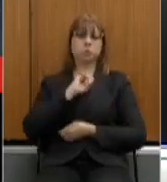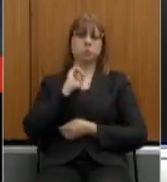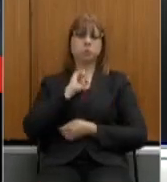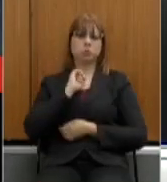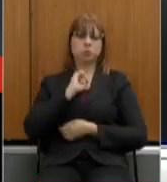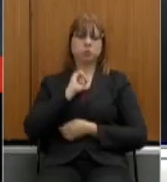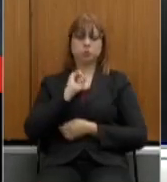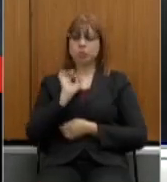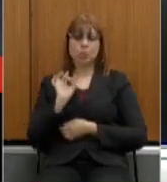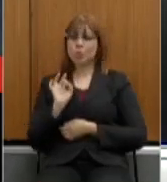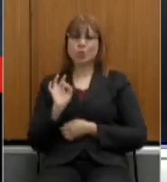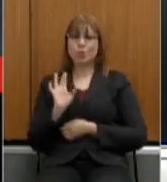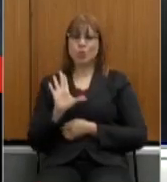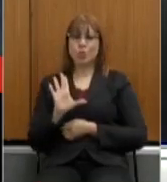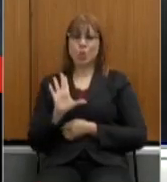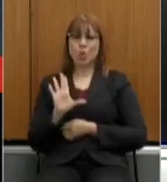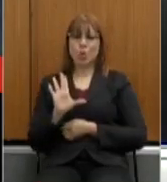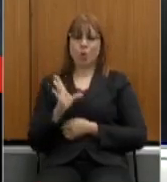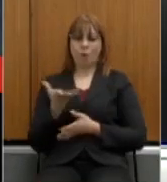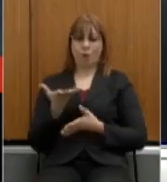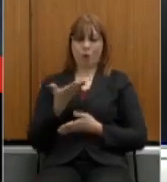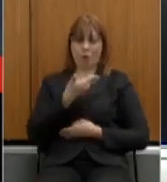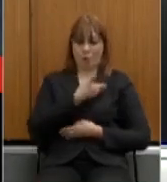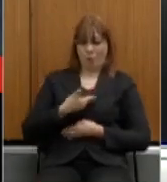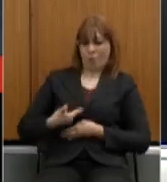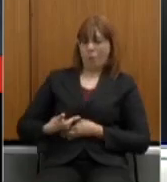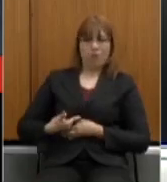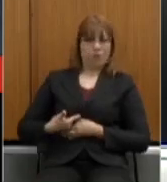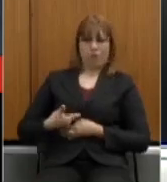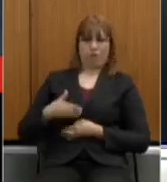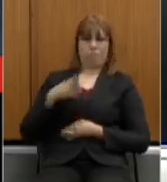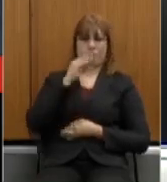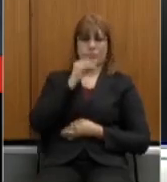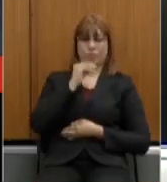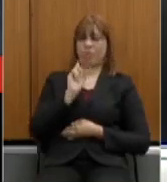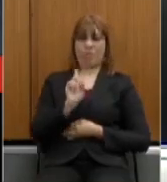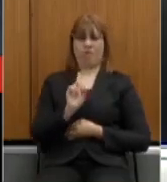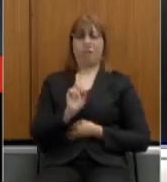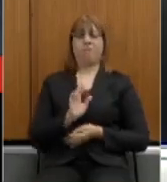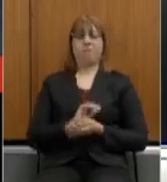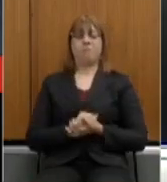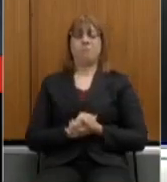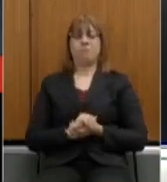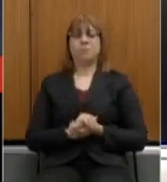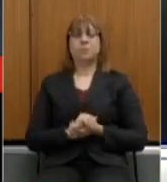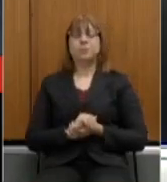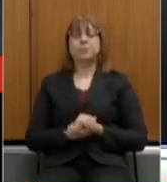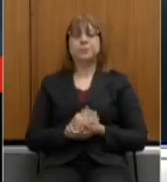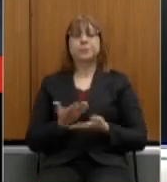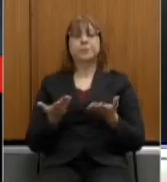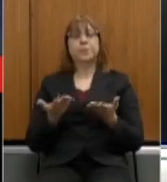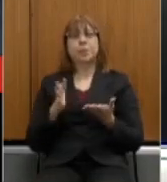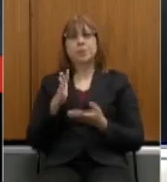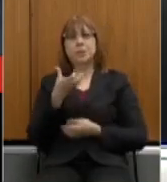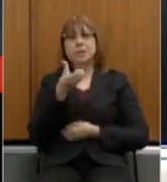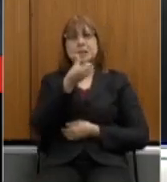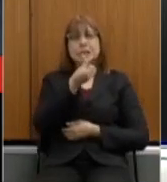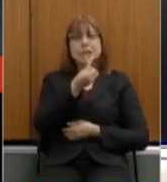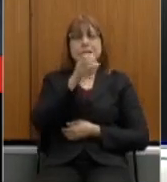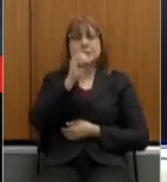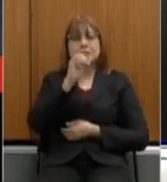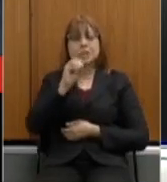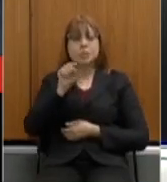limita apenas às carreiras do serviço público estadual. Passo que os cerca de 600 mil